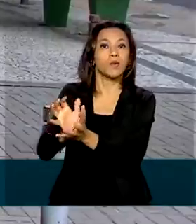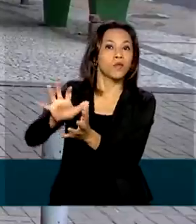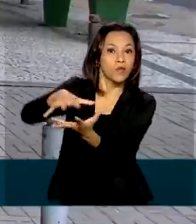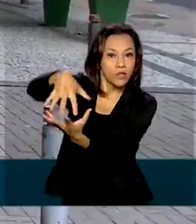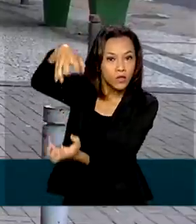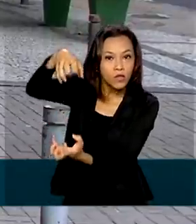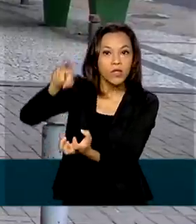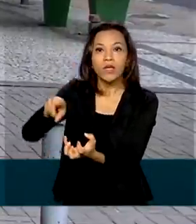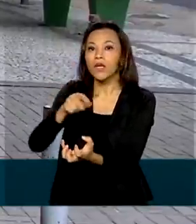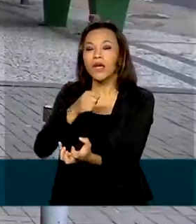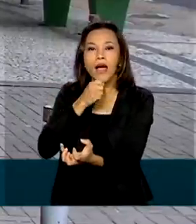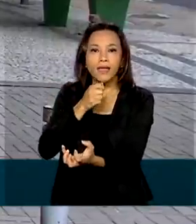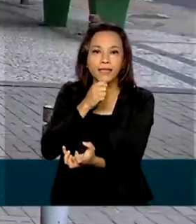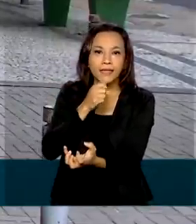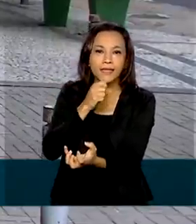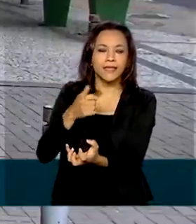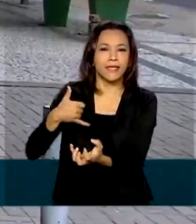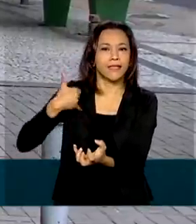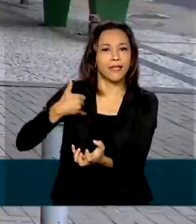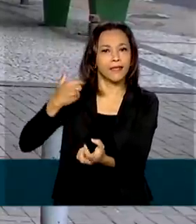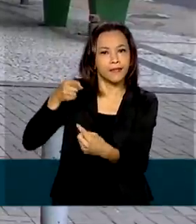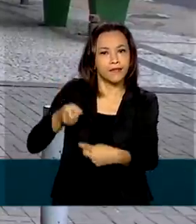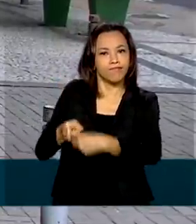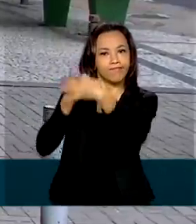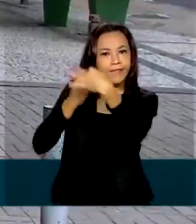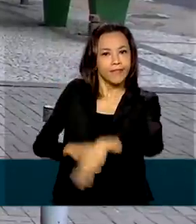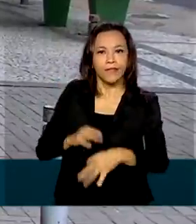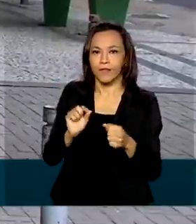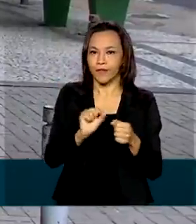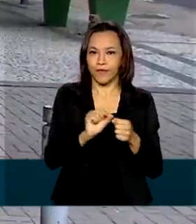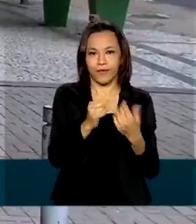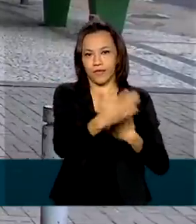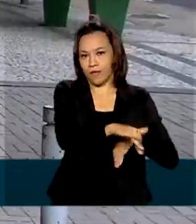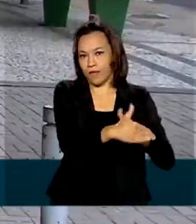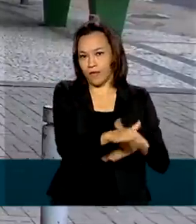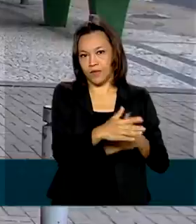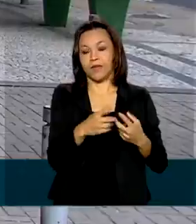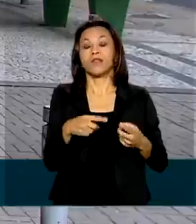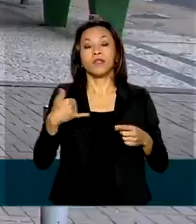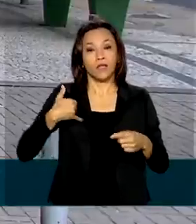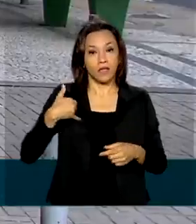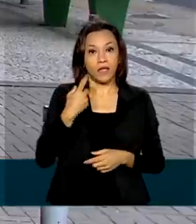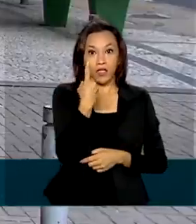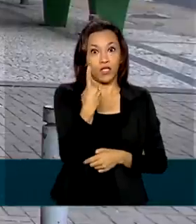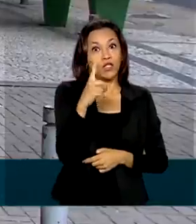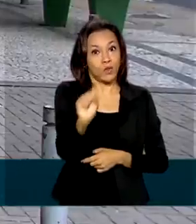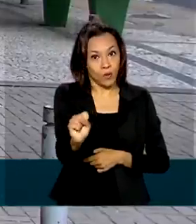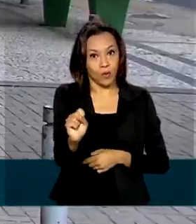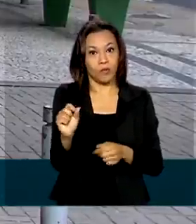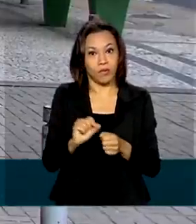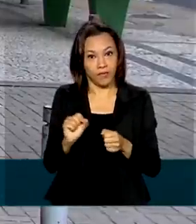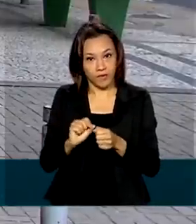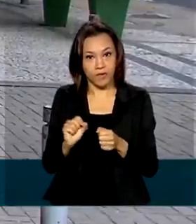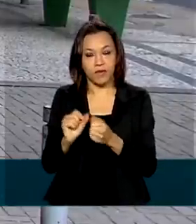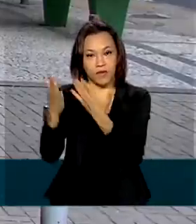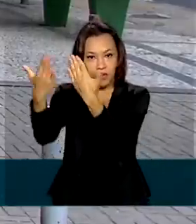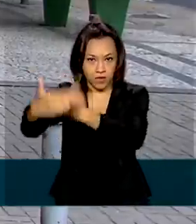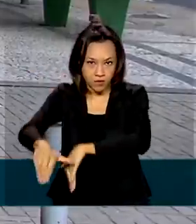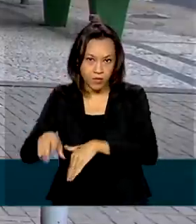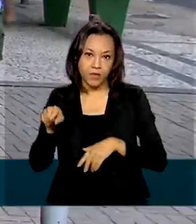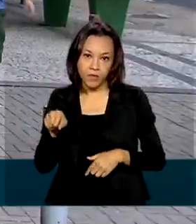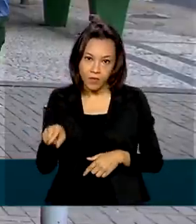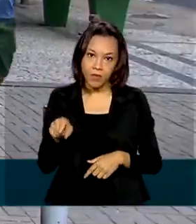preciso ter no mínimo 15 anos para fazer a prova do ensino fundamental e 18 anos no caso do ensino médio, na data de